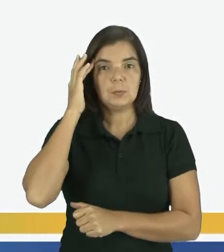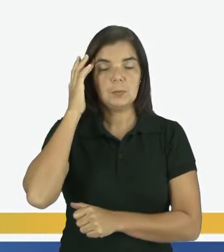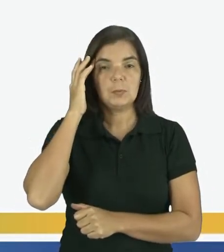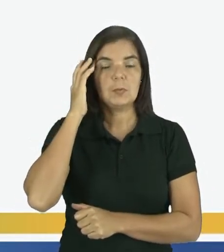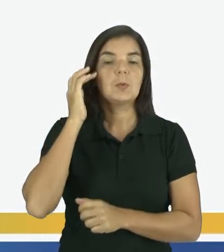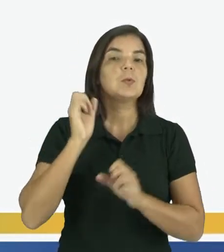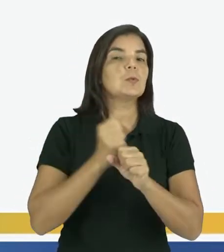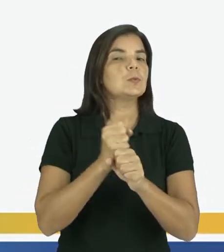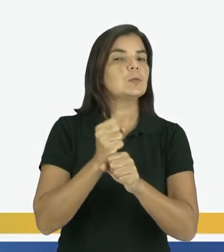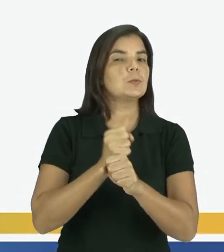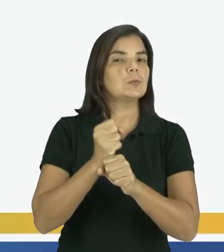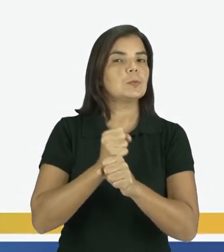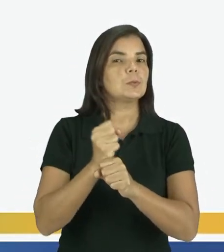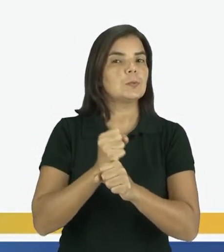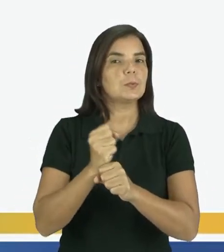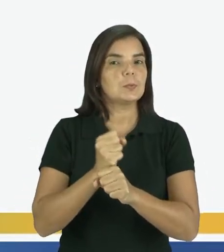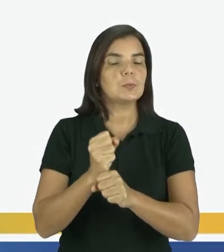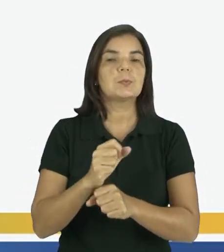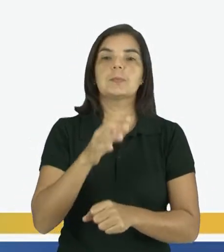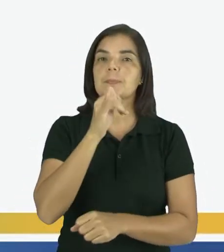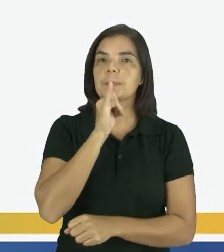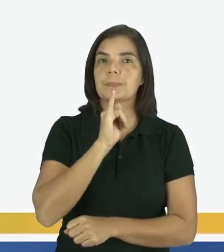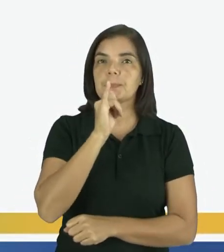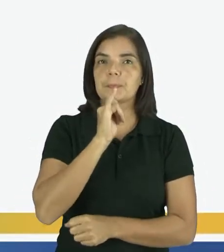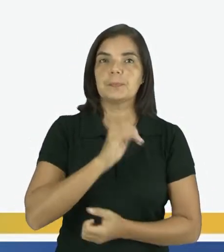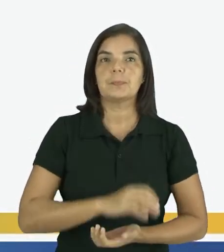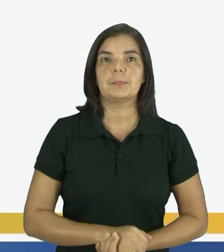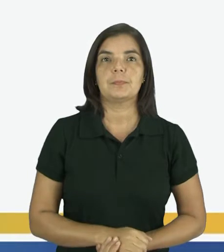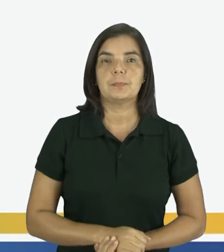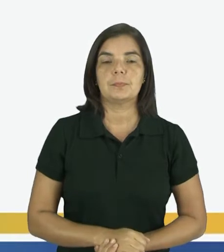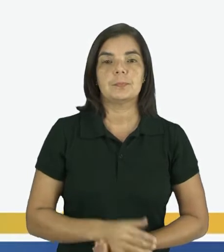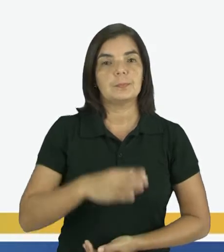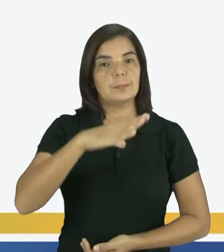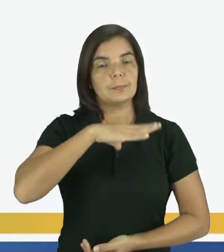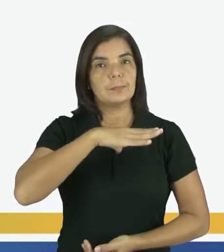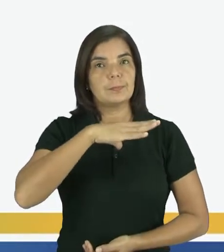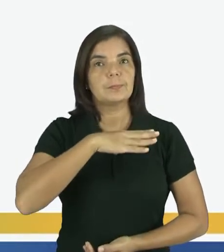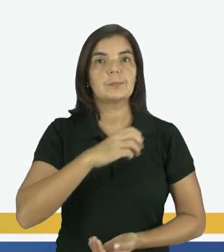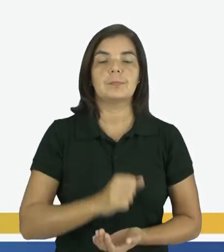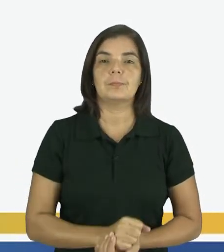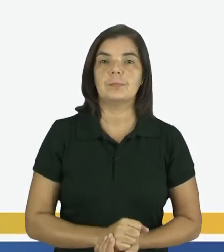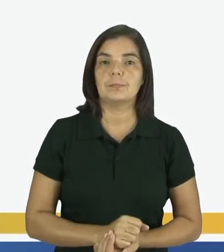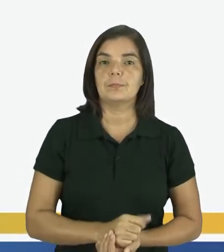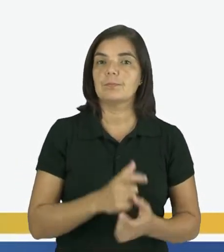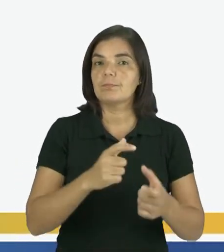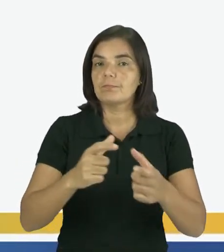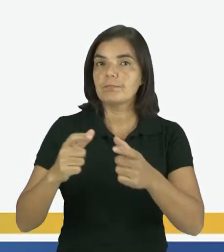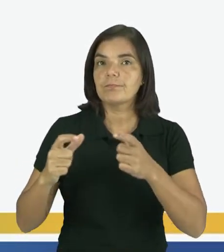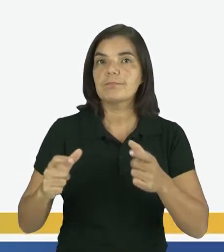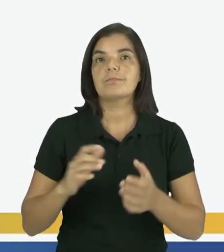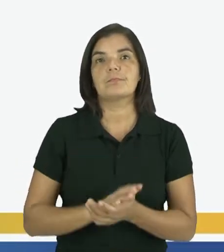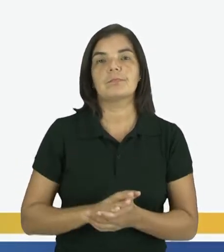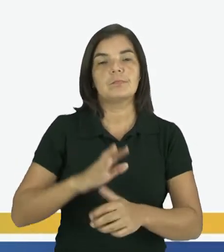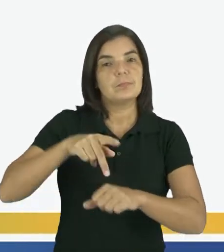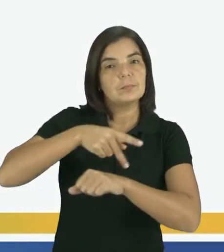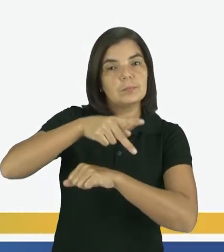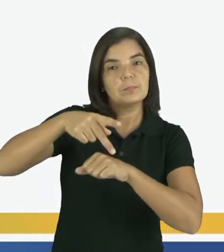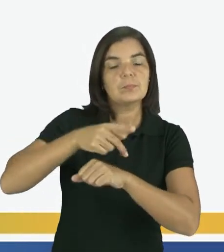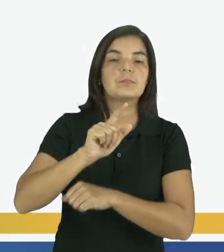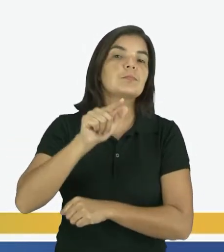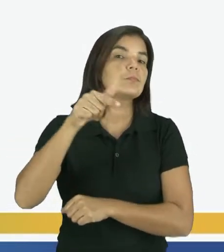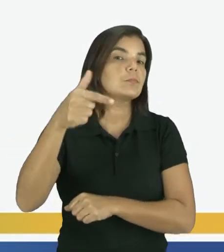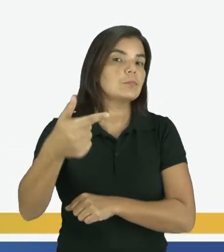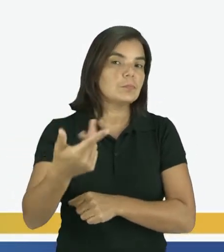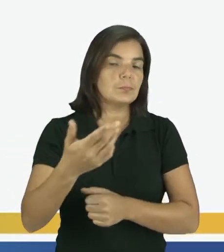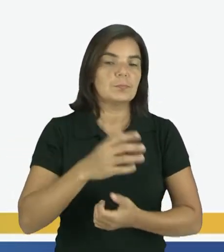ao longo do tempo. Exemplo. Cidades, regiões, país,